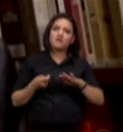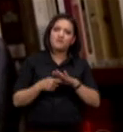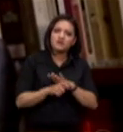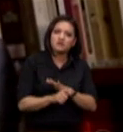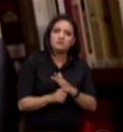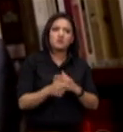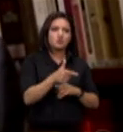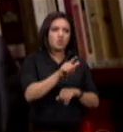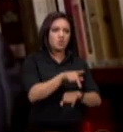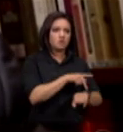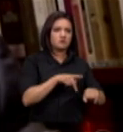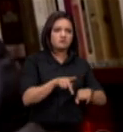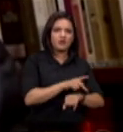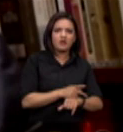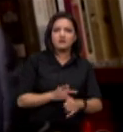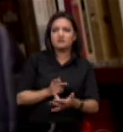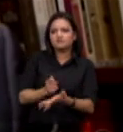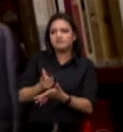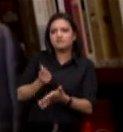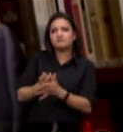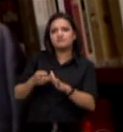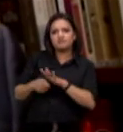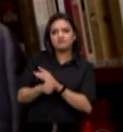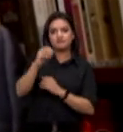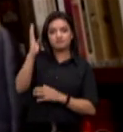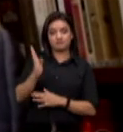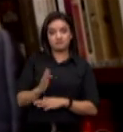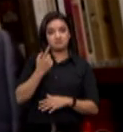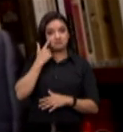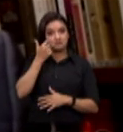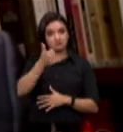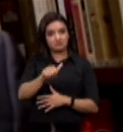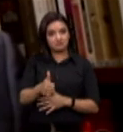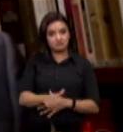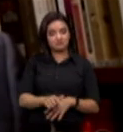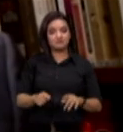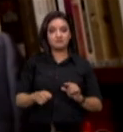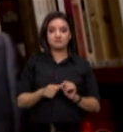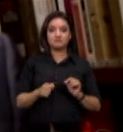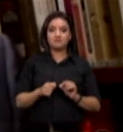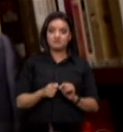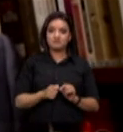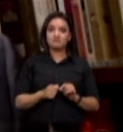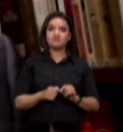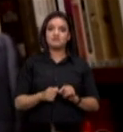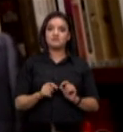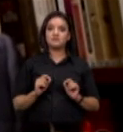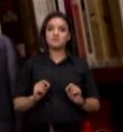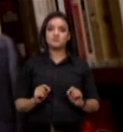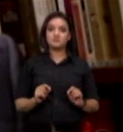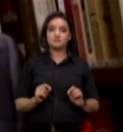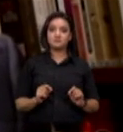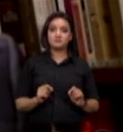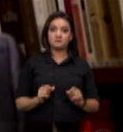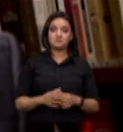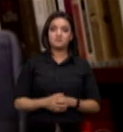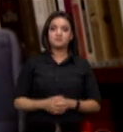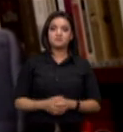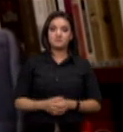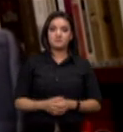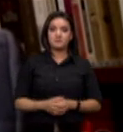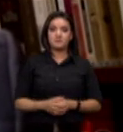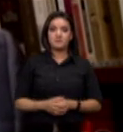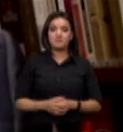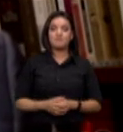estrangeiros ao país a avaliação que se faz internacionalmente nos mercados financeiros e não só nesses